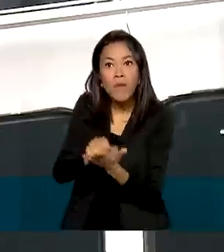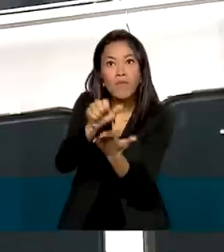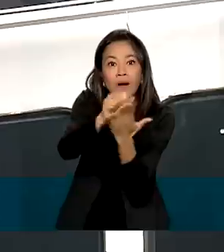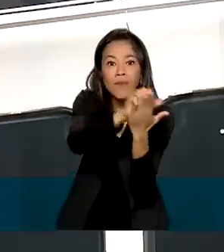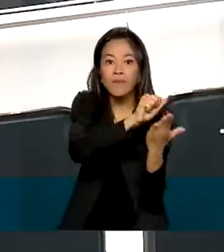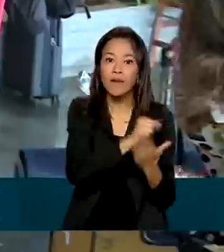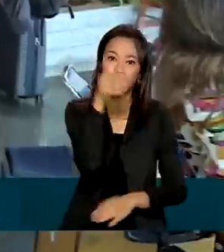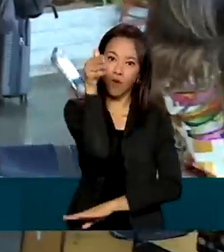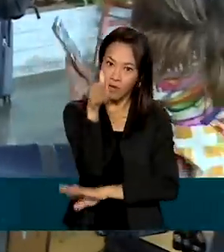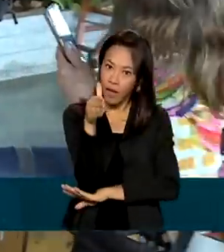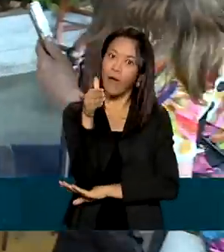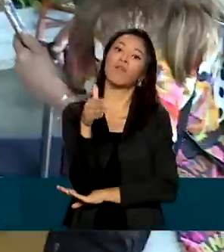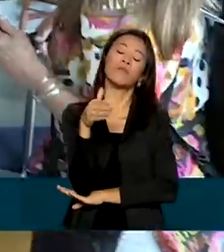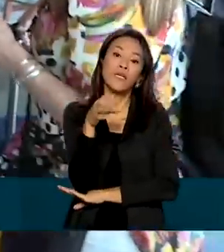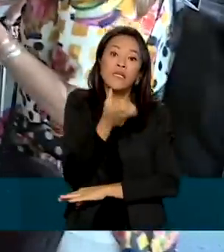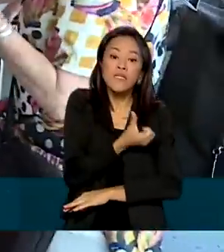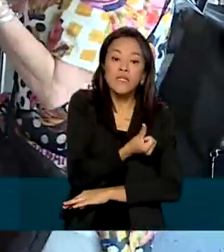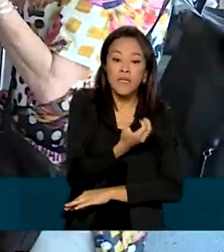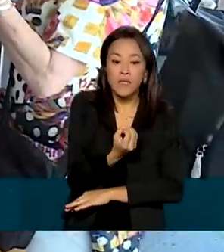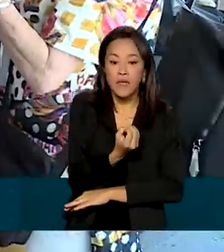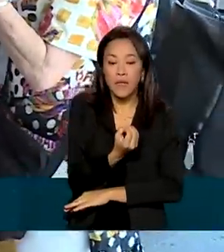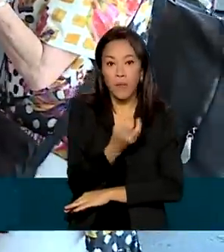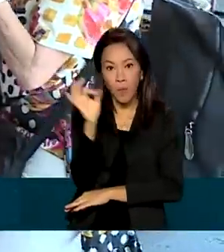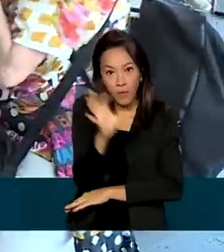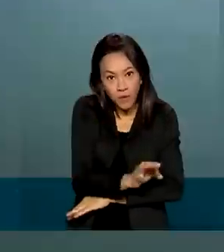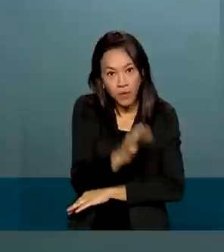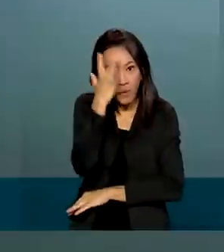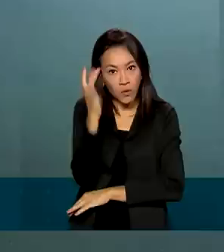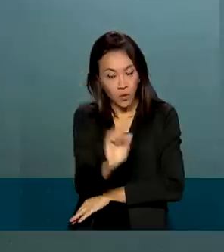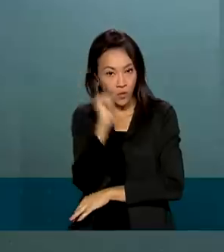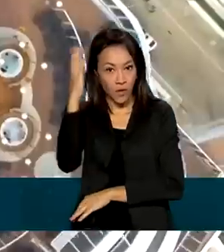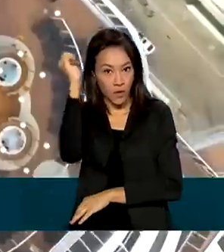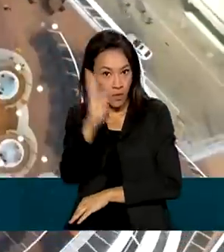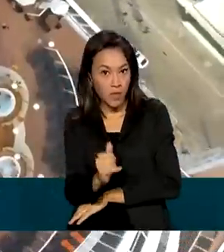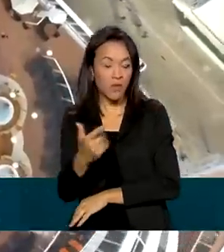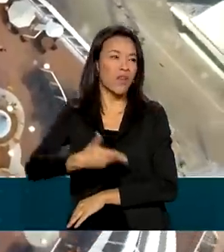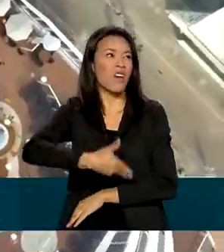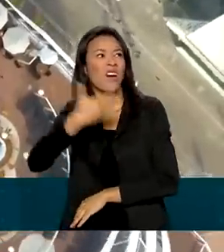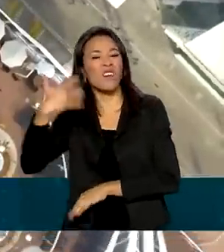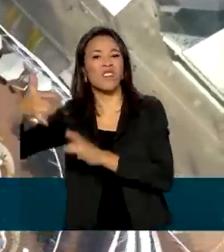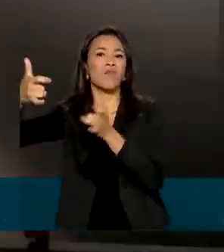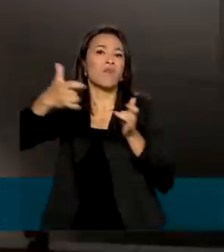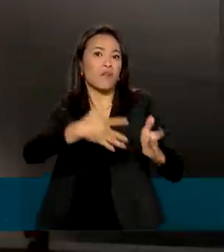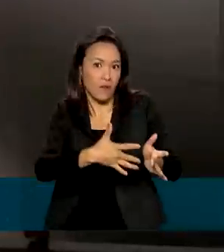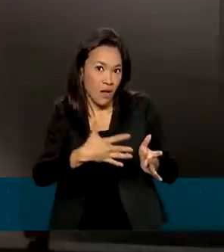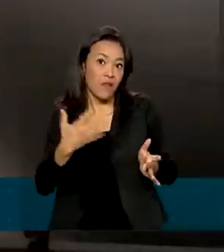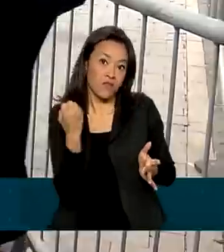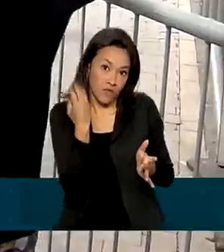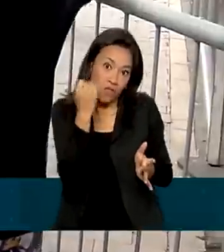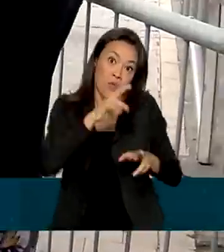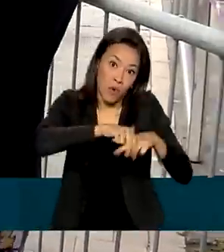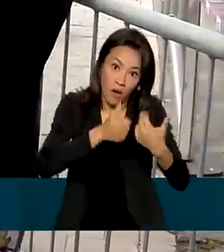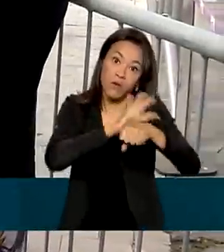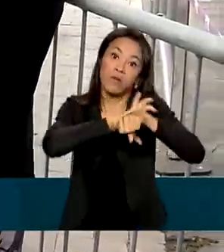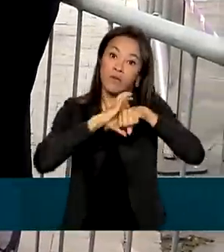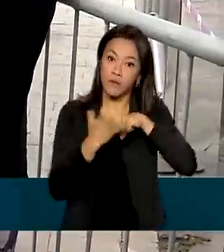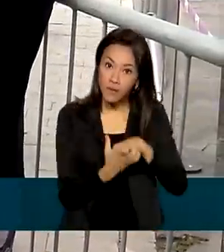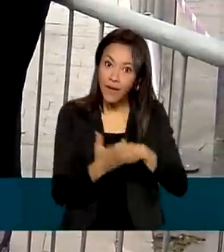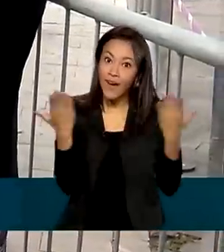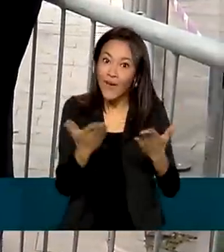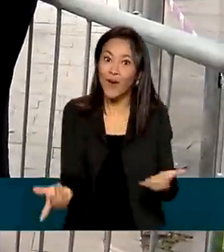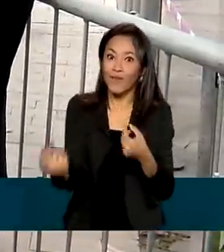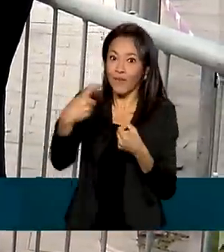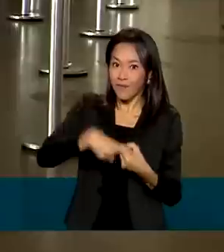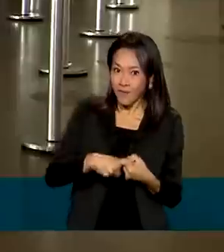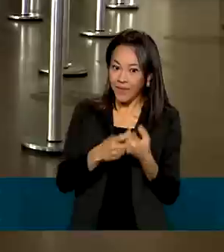ocupadas e 60% dos turistas estrangeiros que haviam deixado de vir ao país por causa da pandemia foram